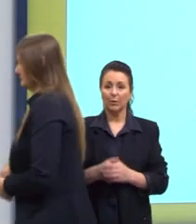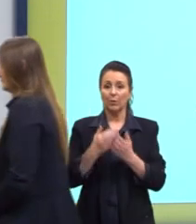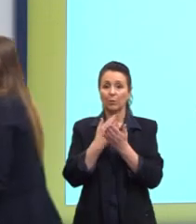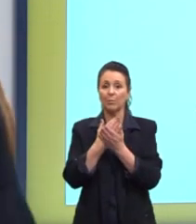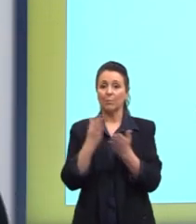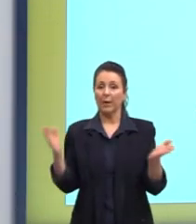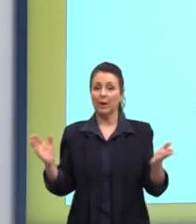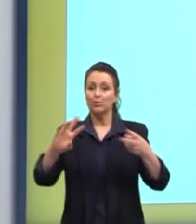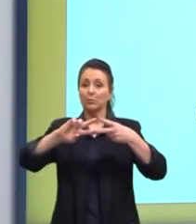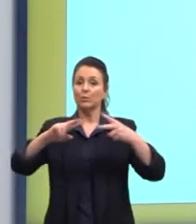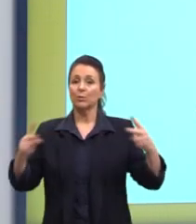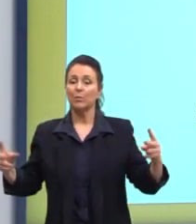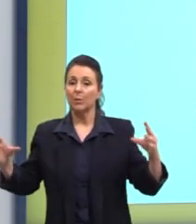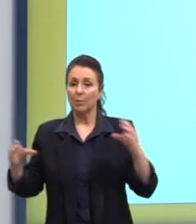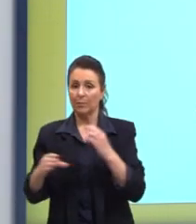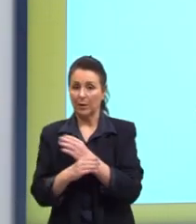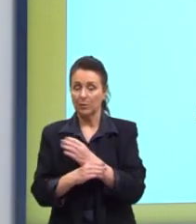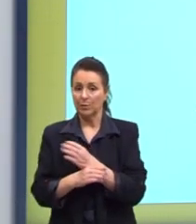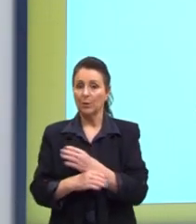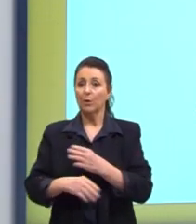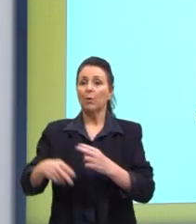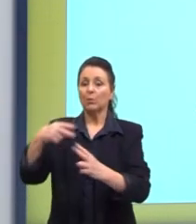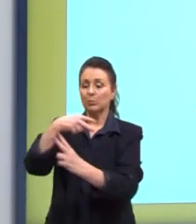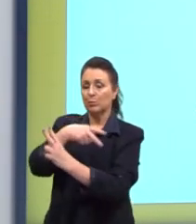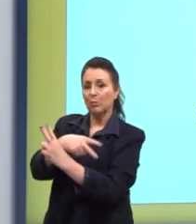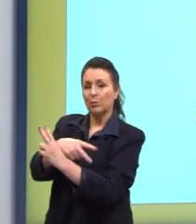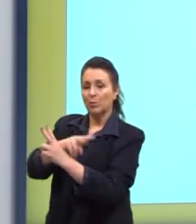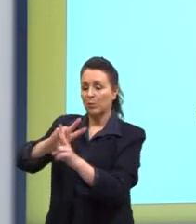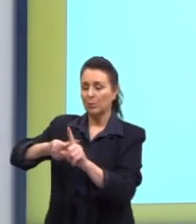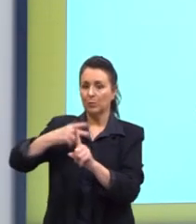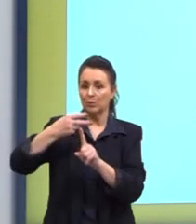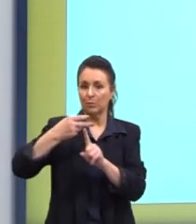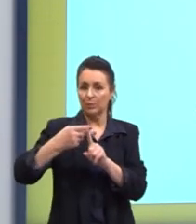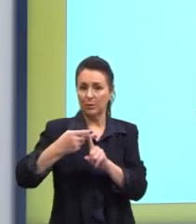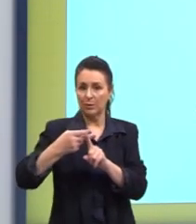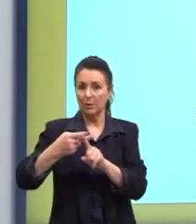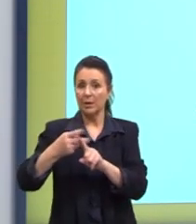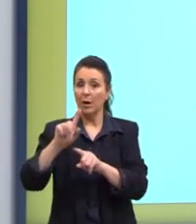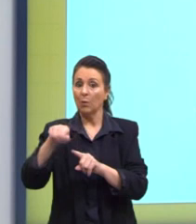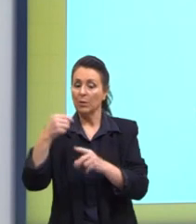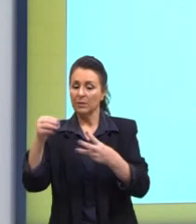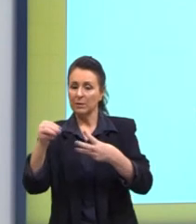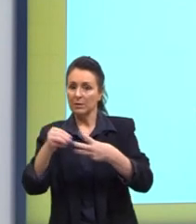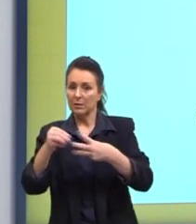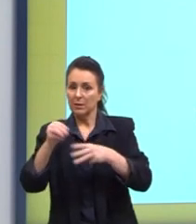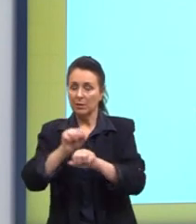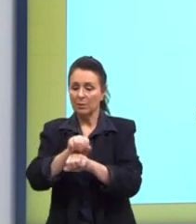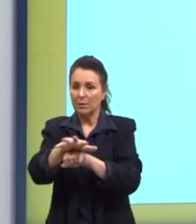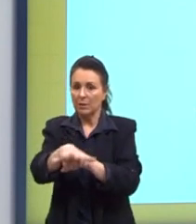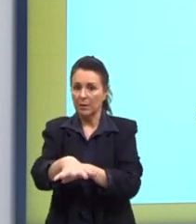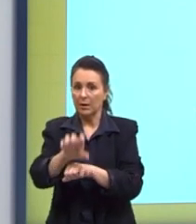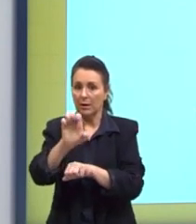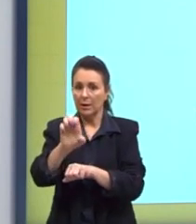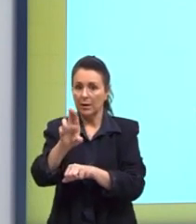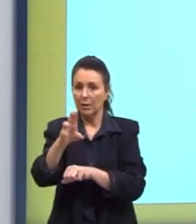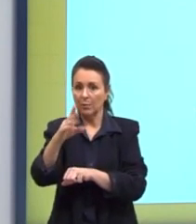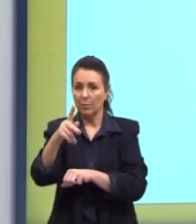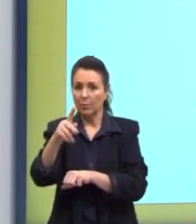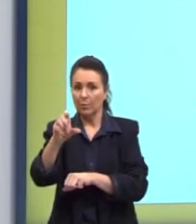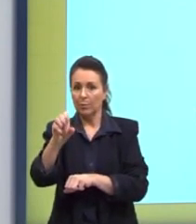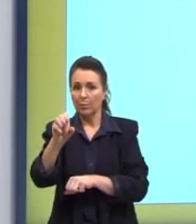quando os cromossomos se duplicam e a célula não se divide. Então, a euploidia, gente, é